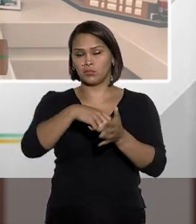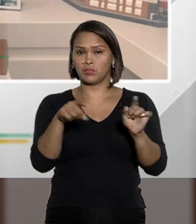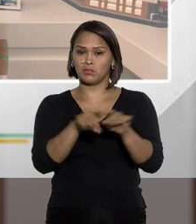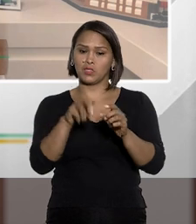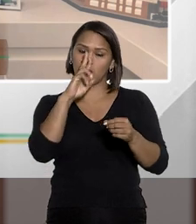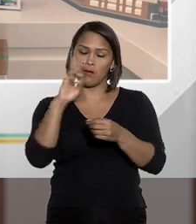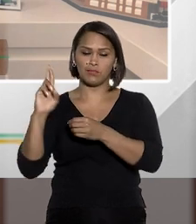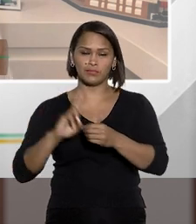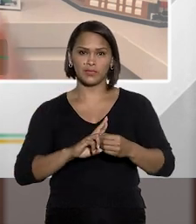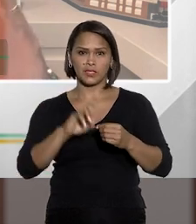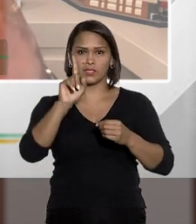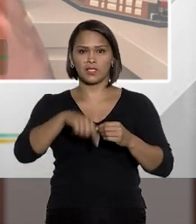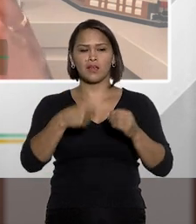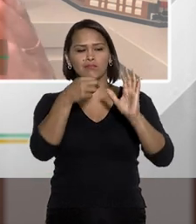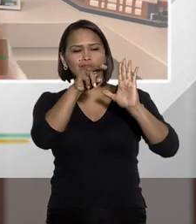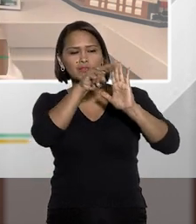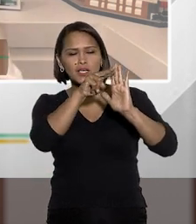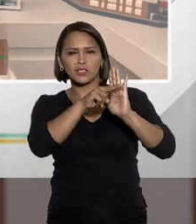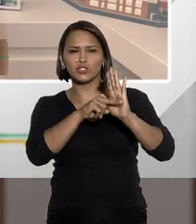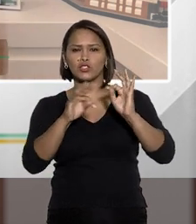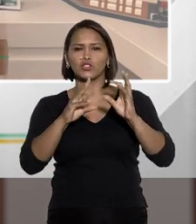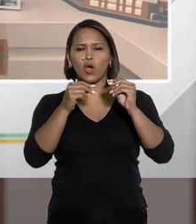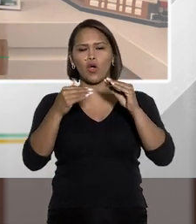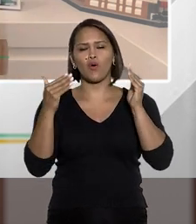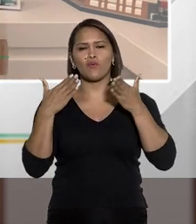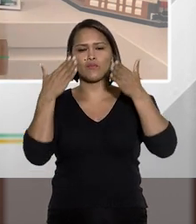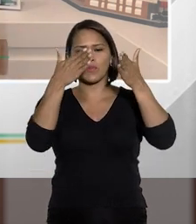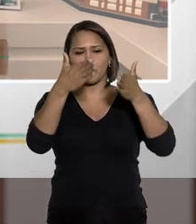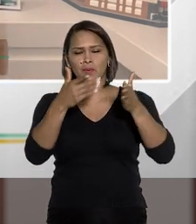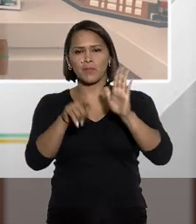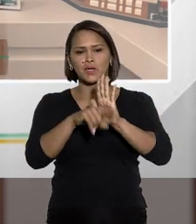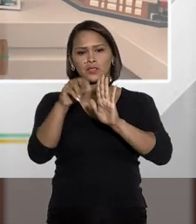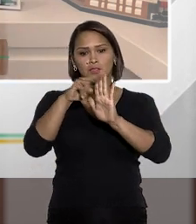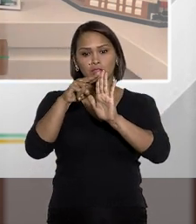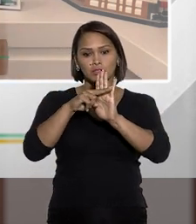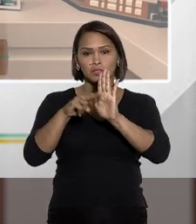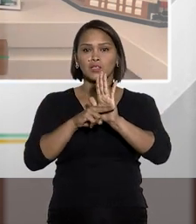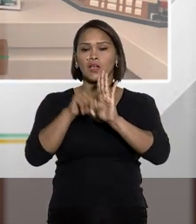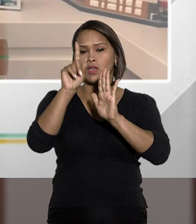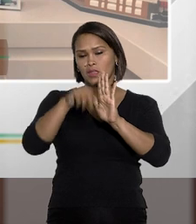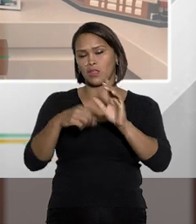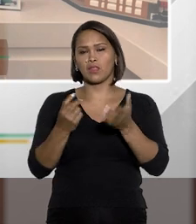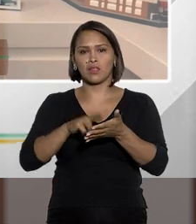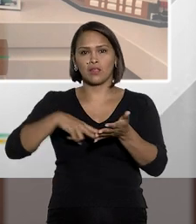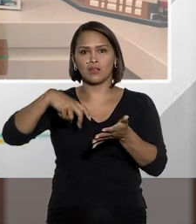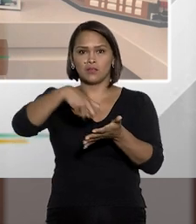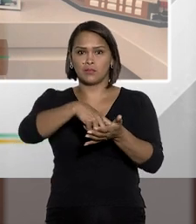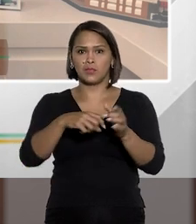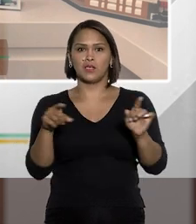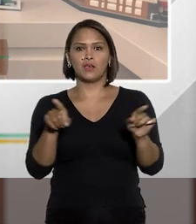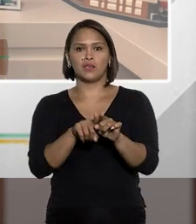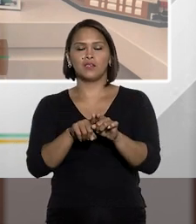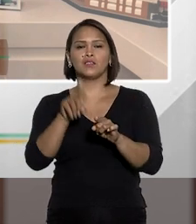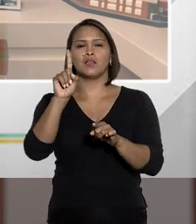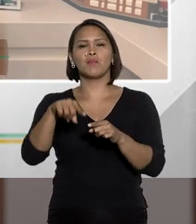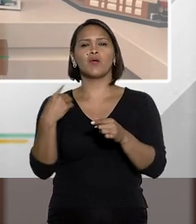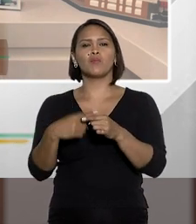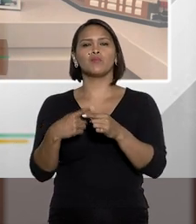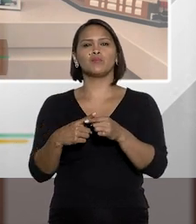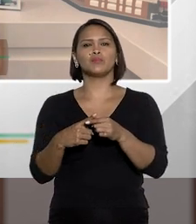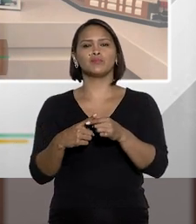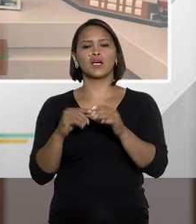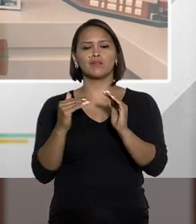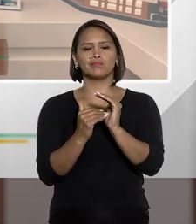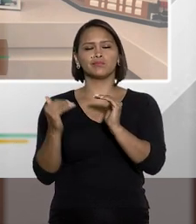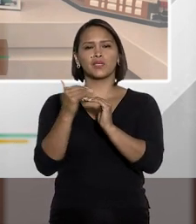desde que, logicamente, preenchidos os requisitos objetivos de cada uma dessas figuras penais e também a